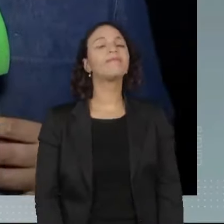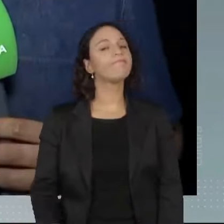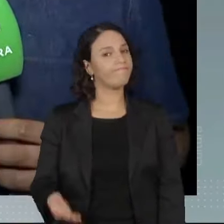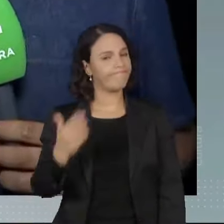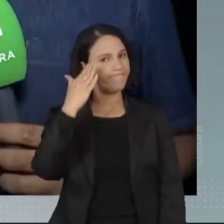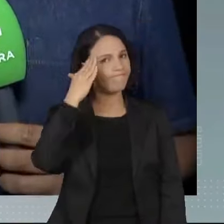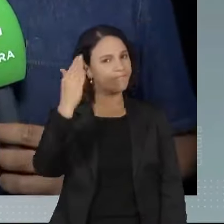importante. Obrigado, Felipe.